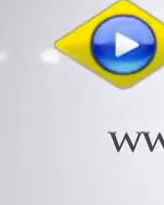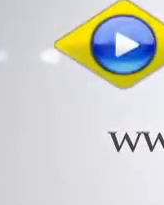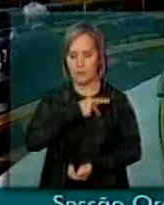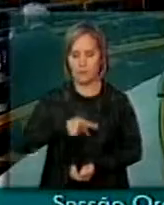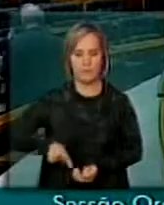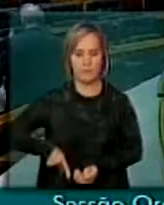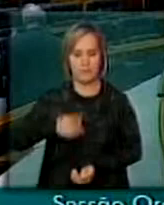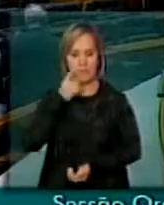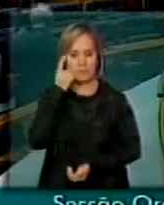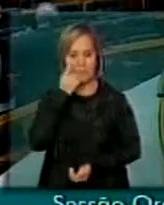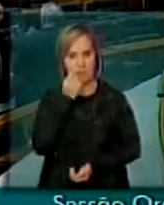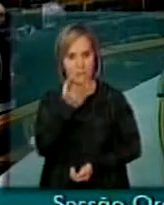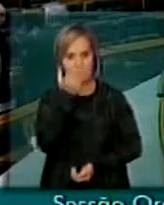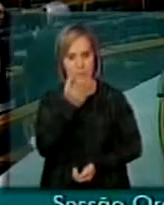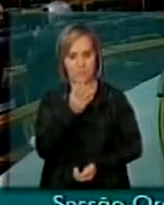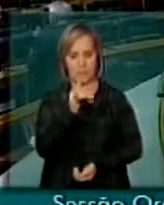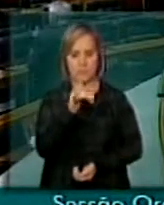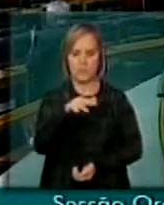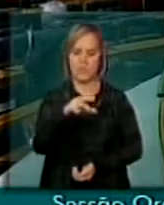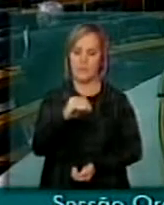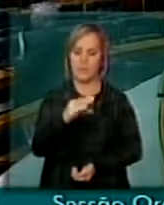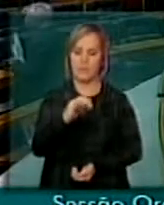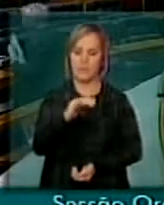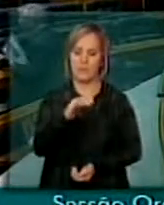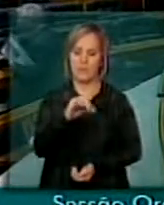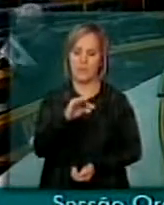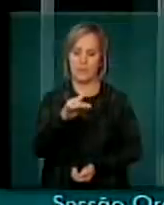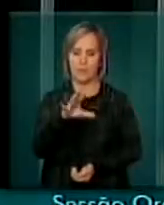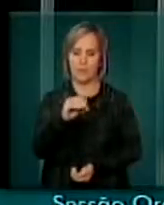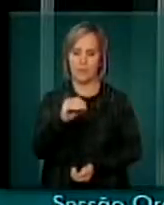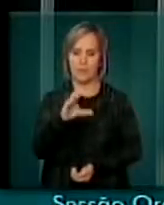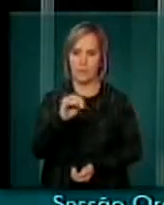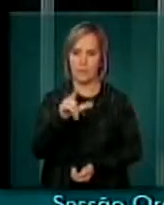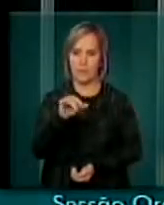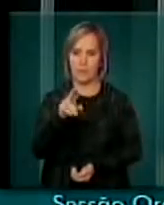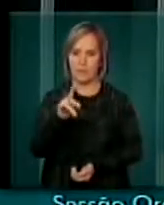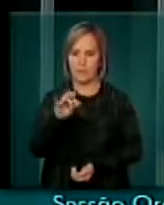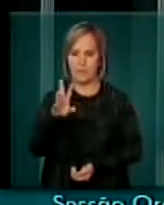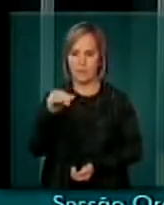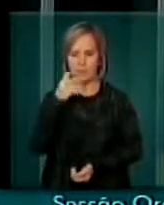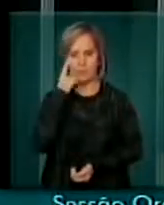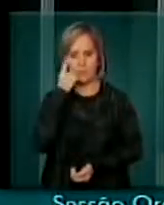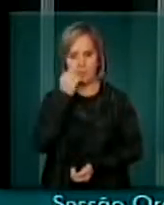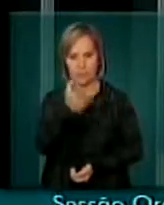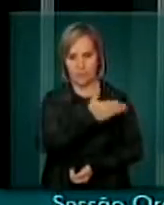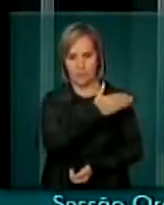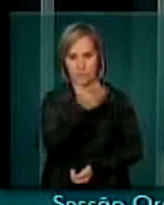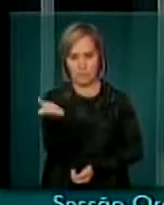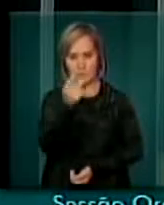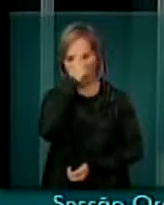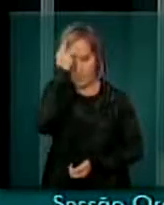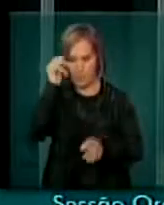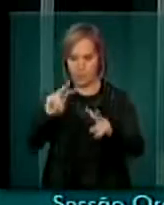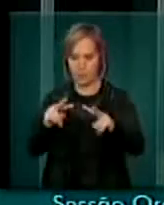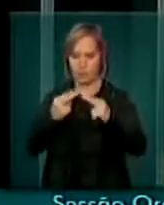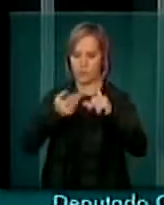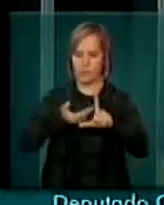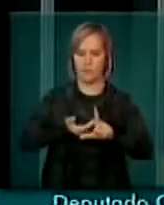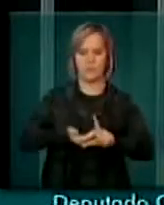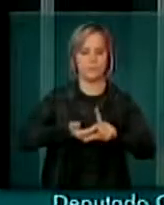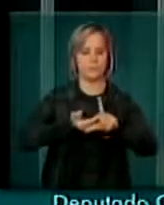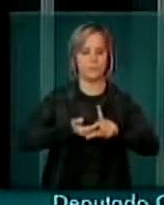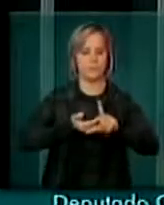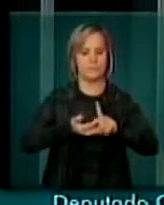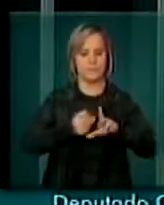O deputado Inocenso de Oliveira, senhores deputados, telespectadores, TV Câmara, Presidente, no